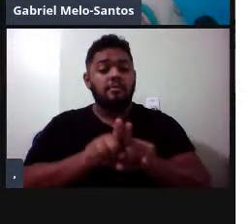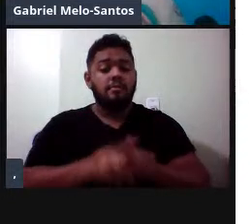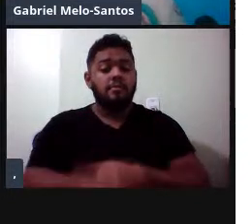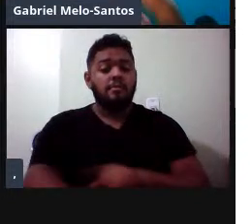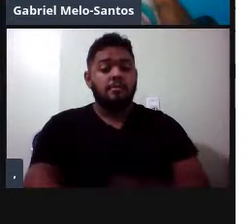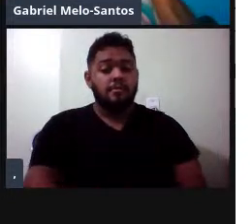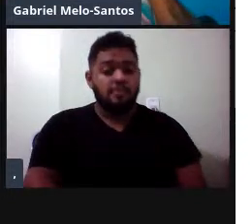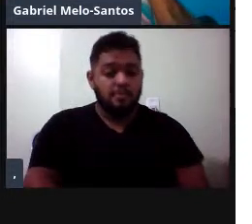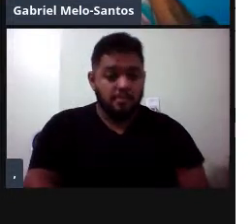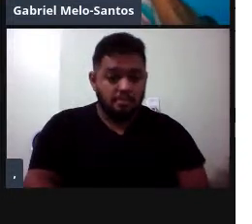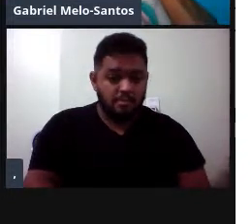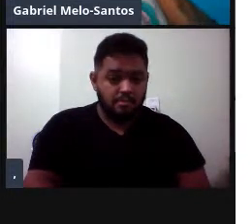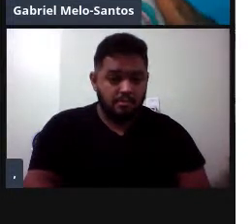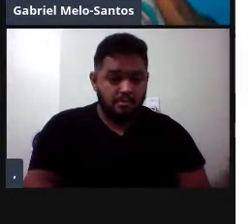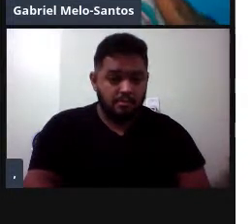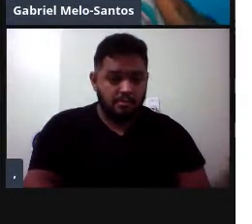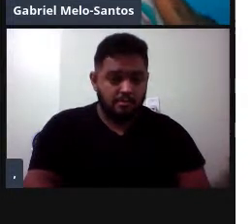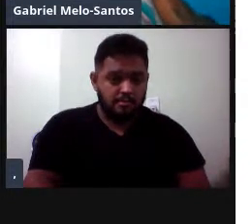a duração,